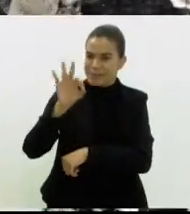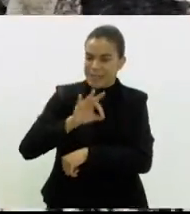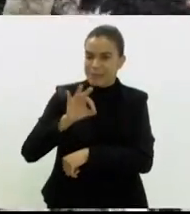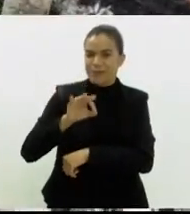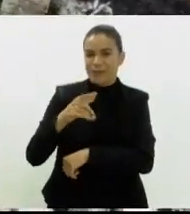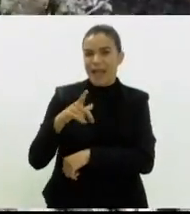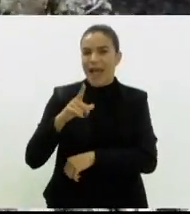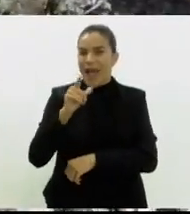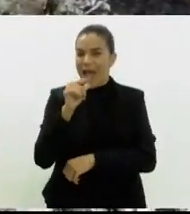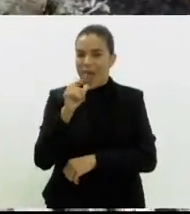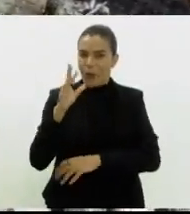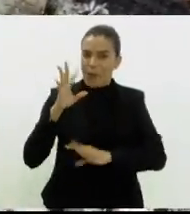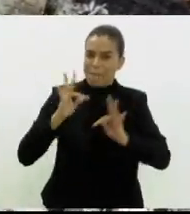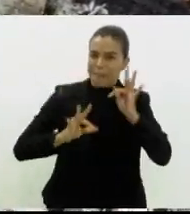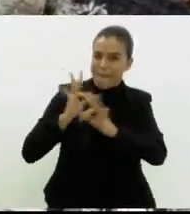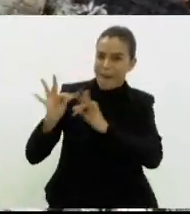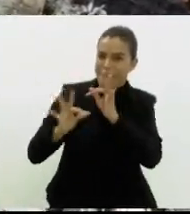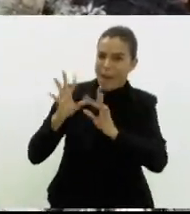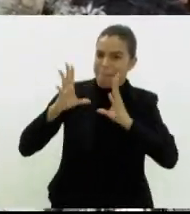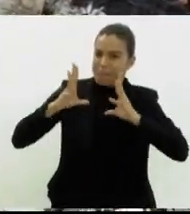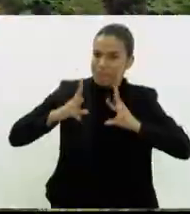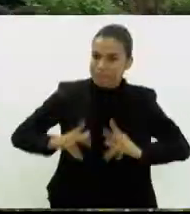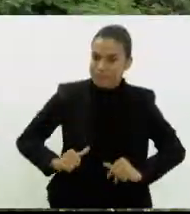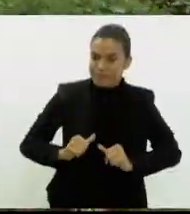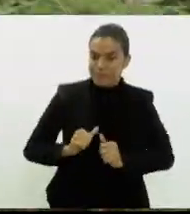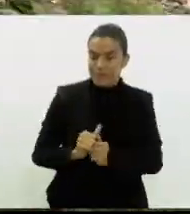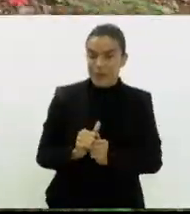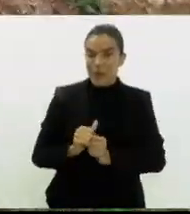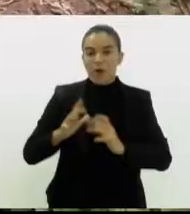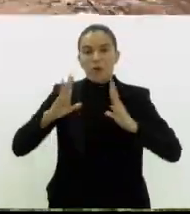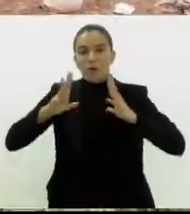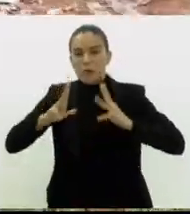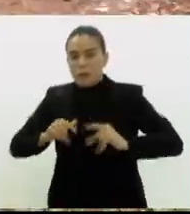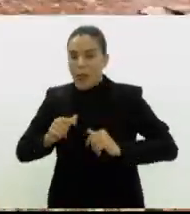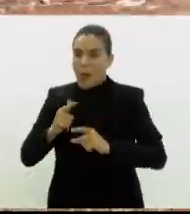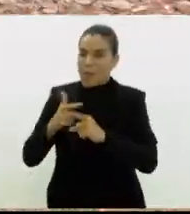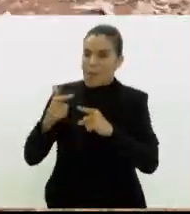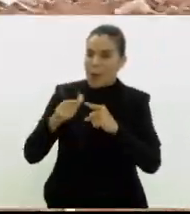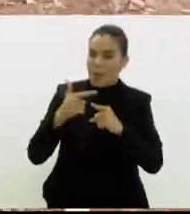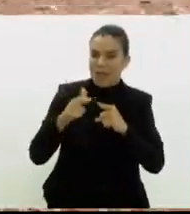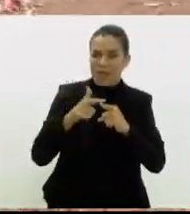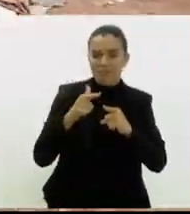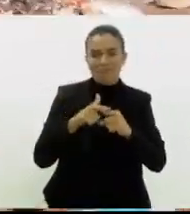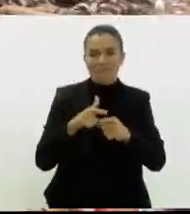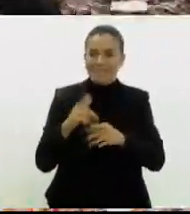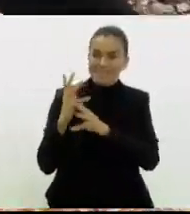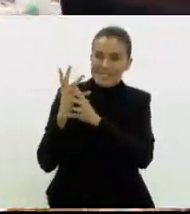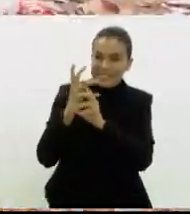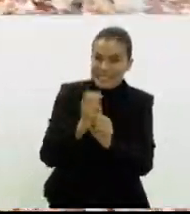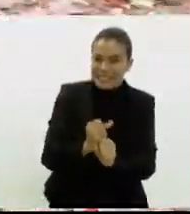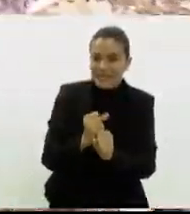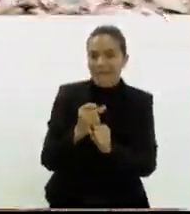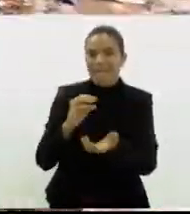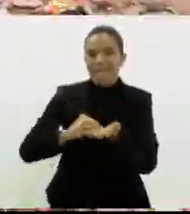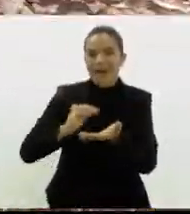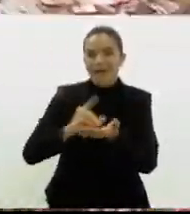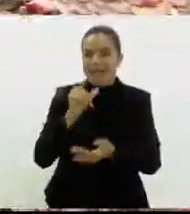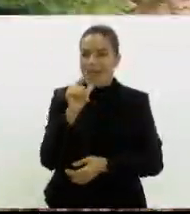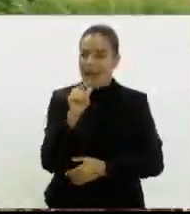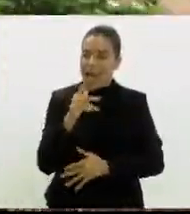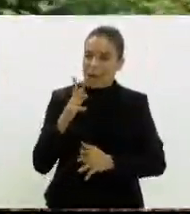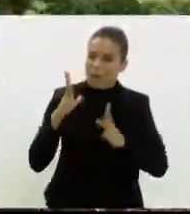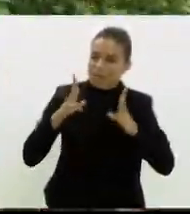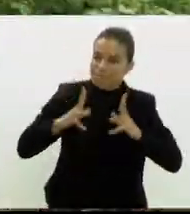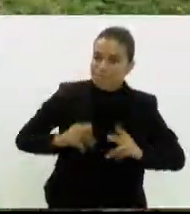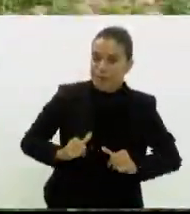esgoto tratado sobre água consumida. O saneamento é um problema histórico no país. Falta de acesso à água potável impacta